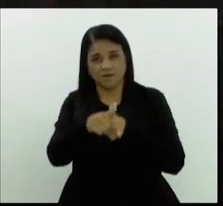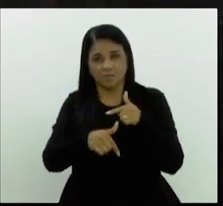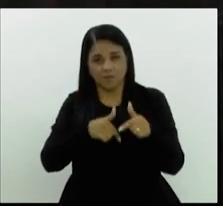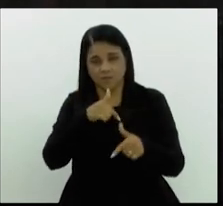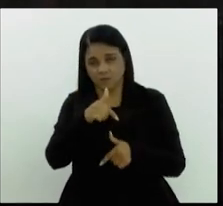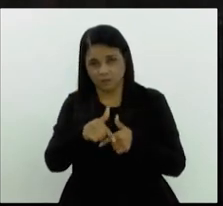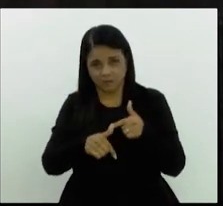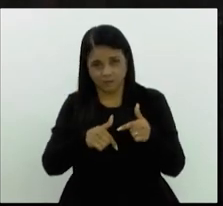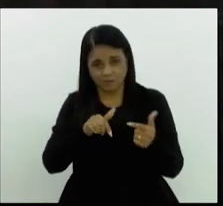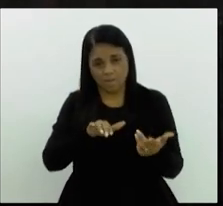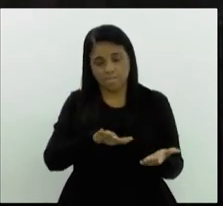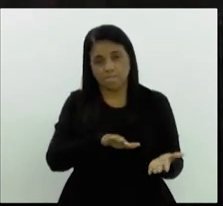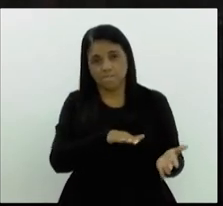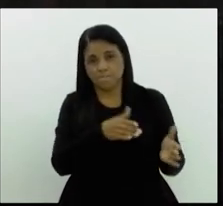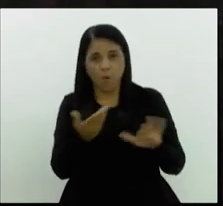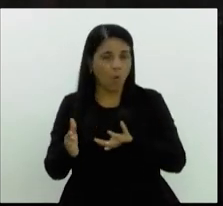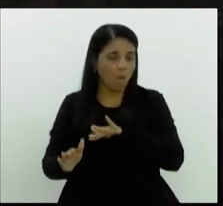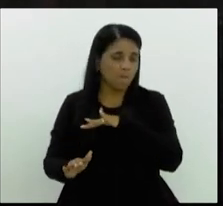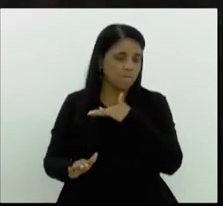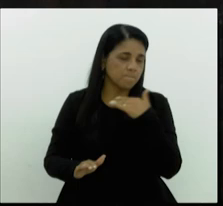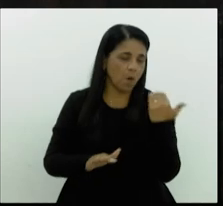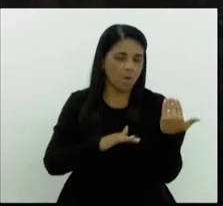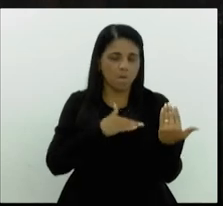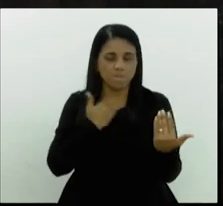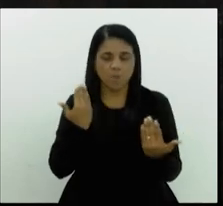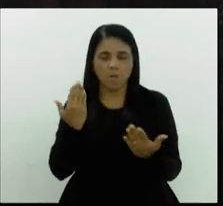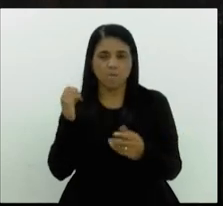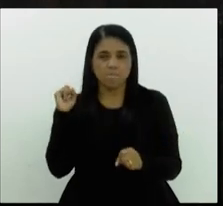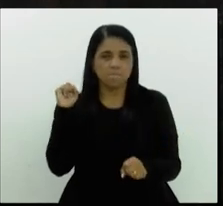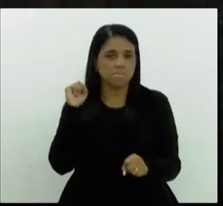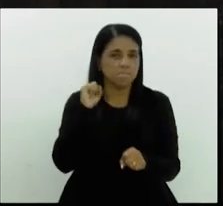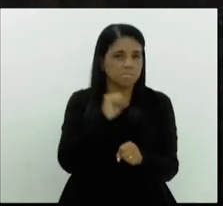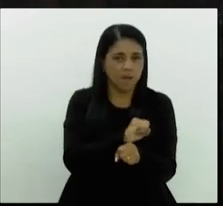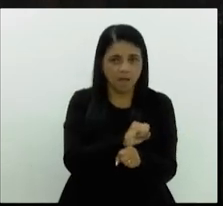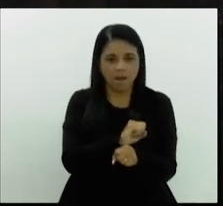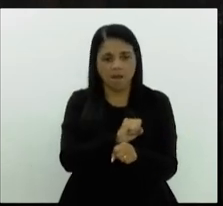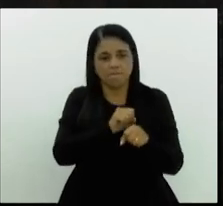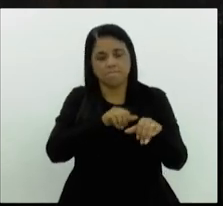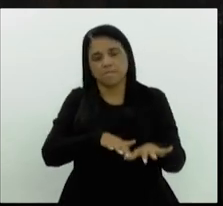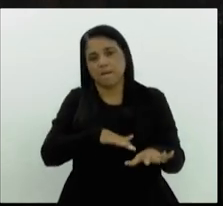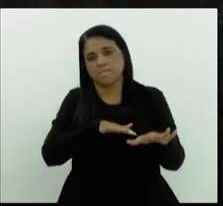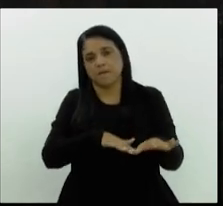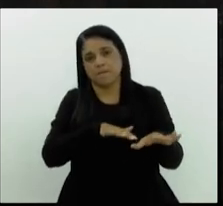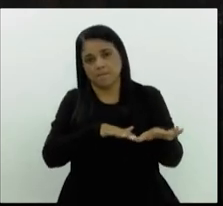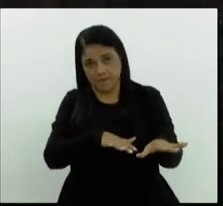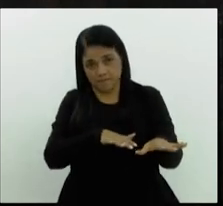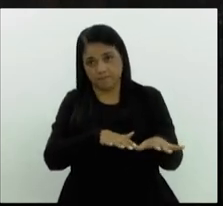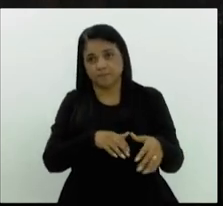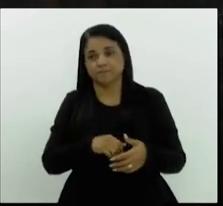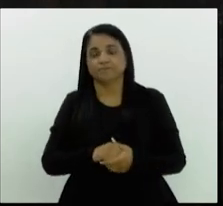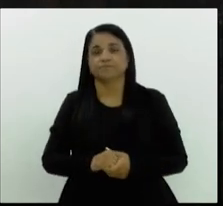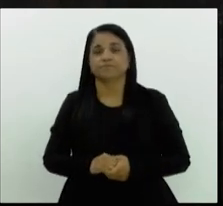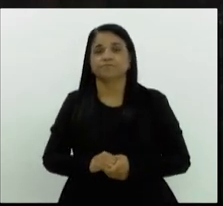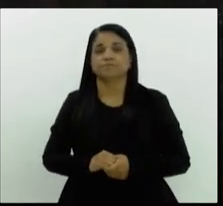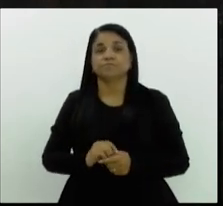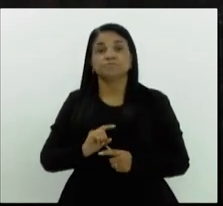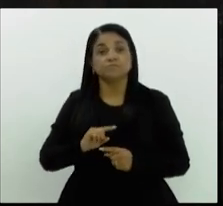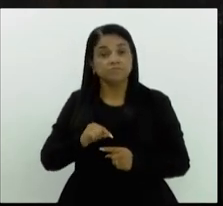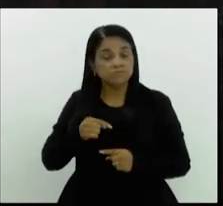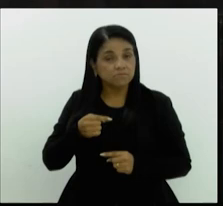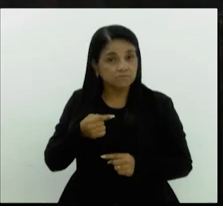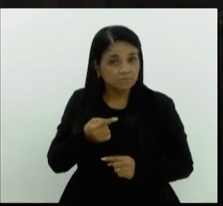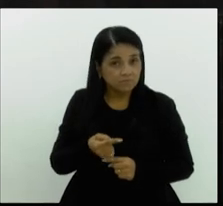para impedir que a marcha avançasse. Depois, fruto também